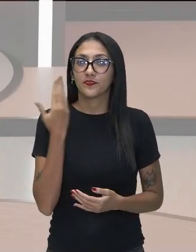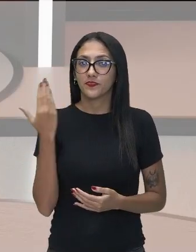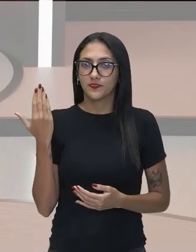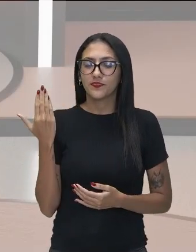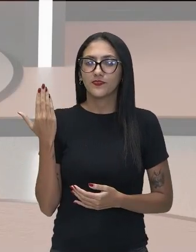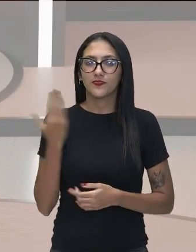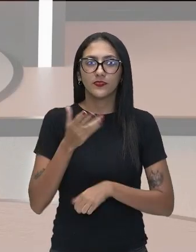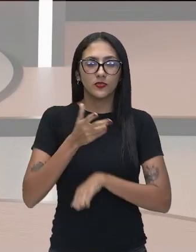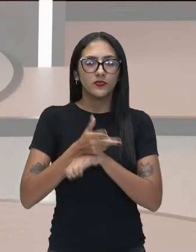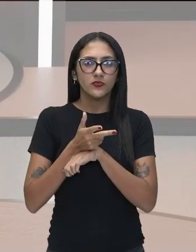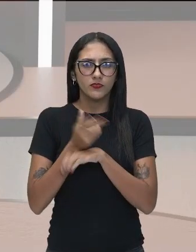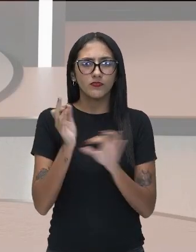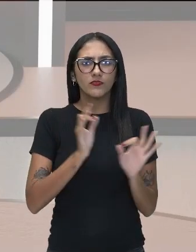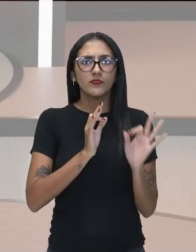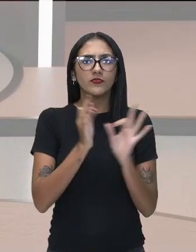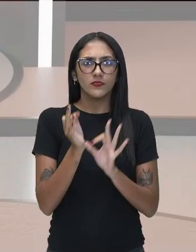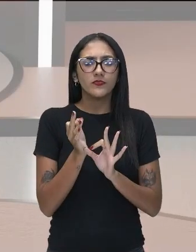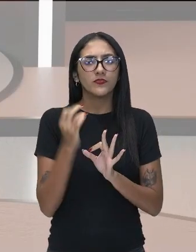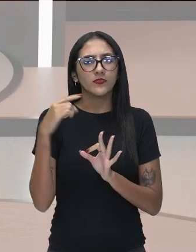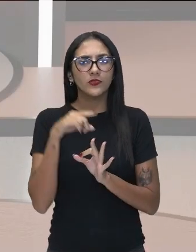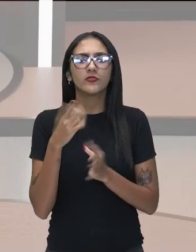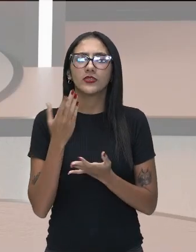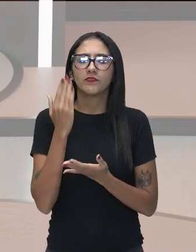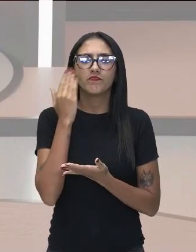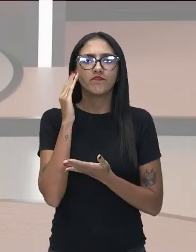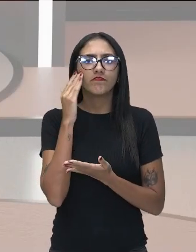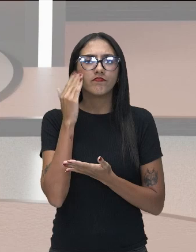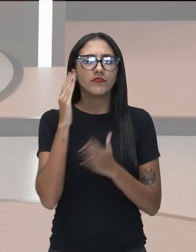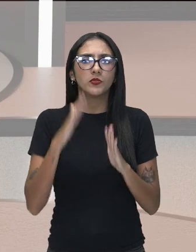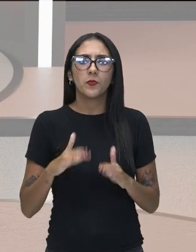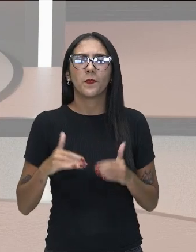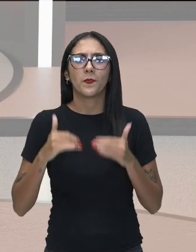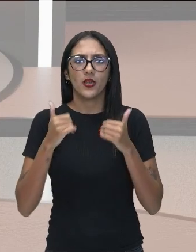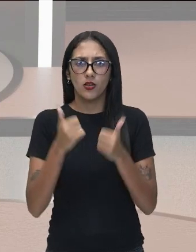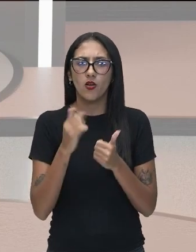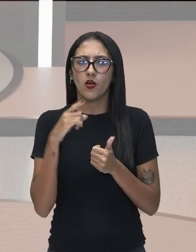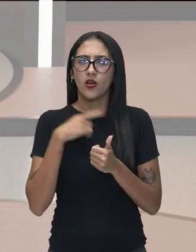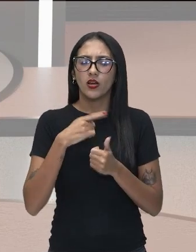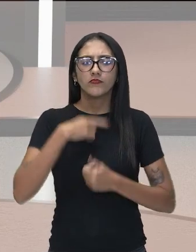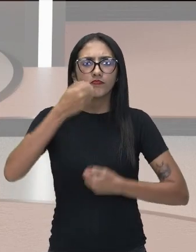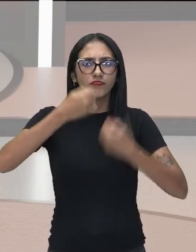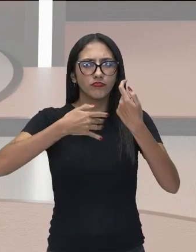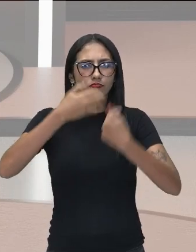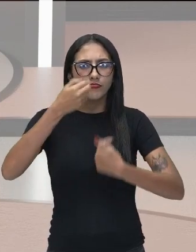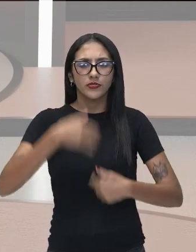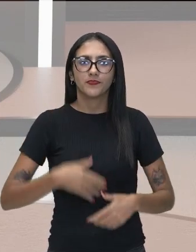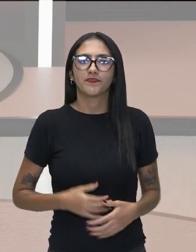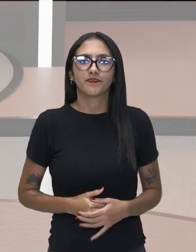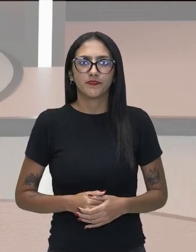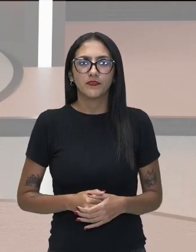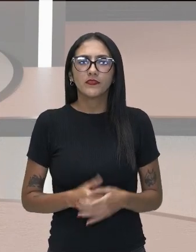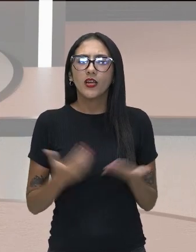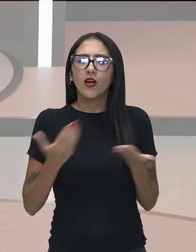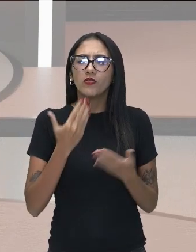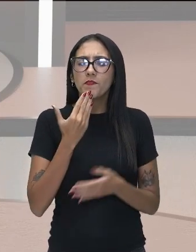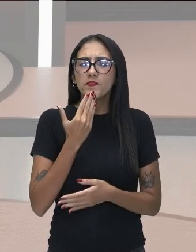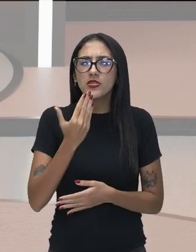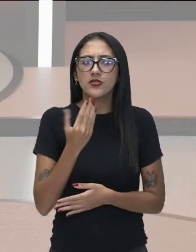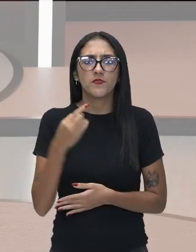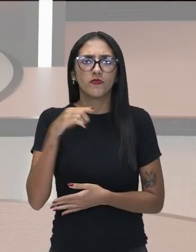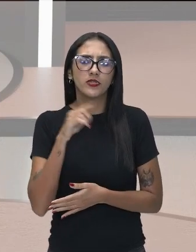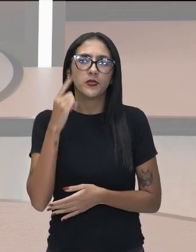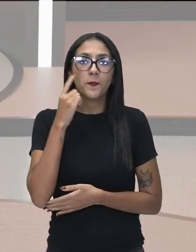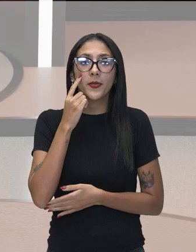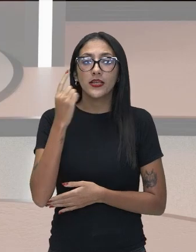imagens, só para que a gente vá adentrando a essa discussão, não é isso? Eu vou pedir para você fazer um exercício aí,